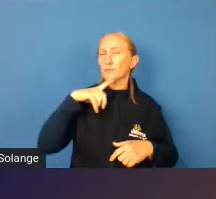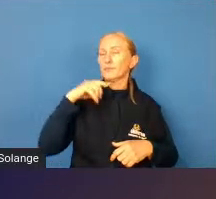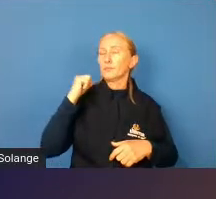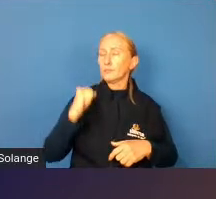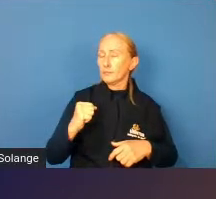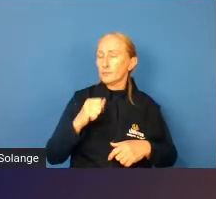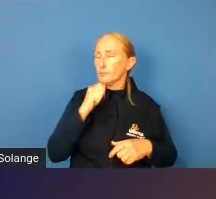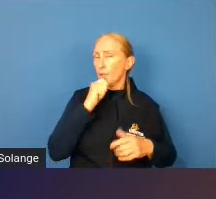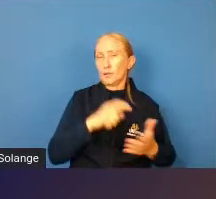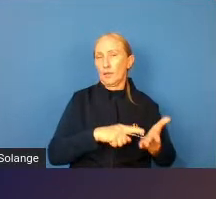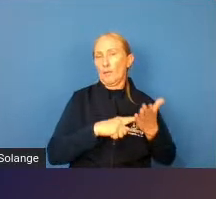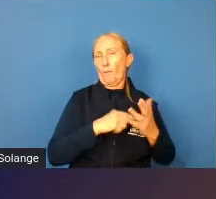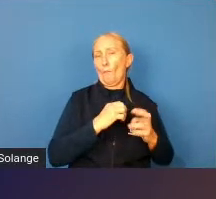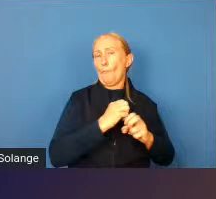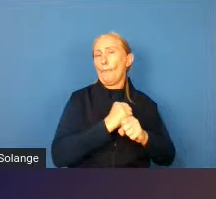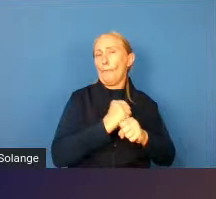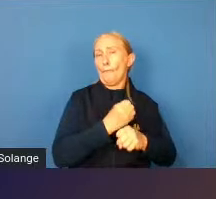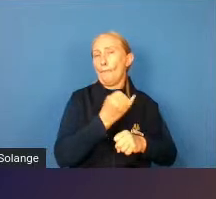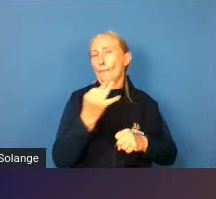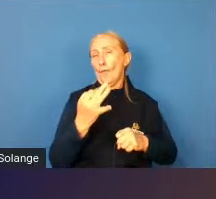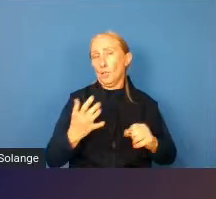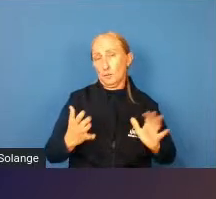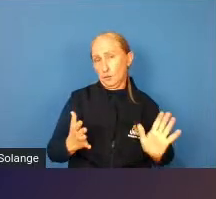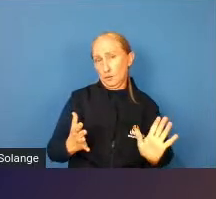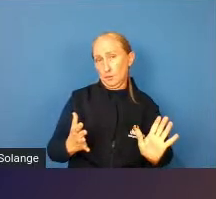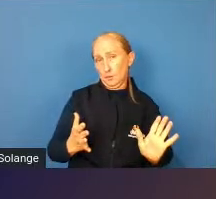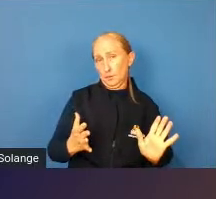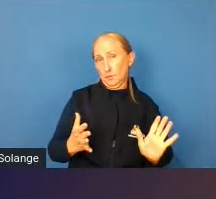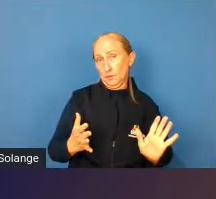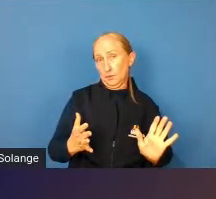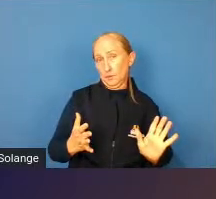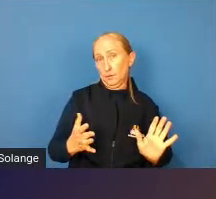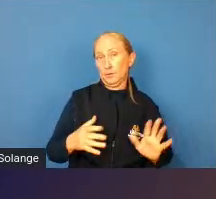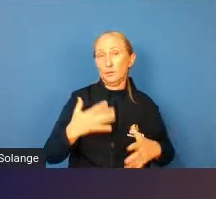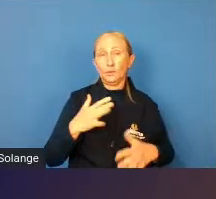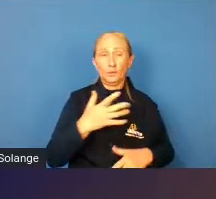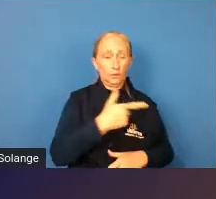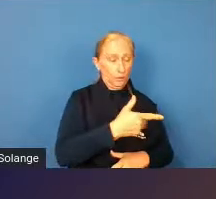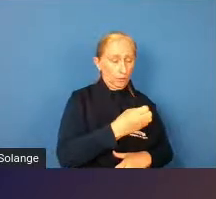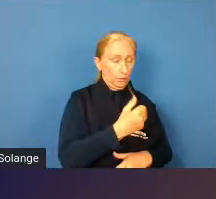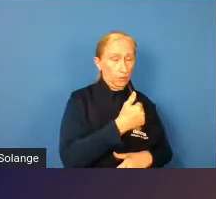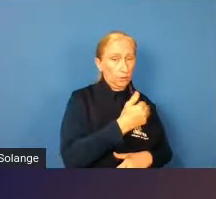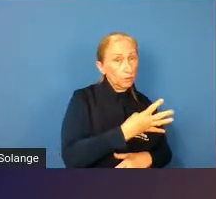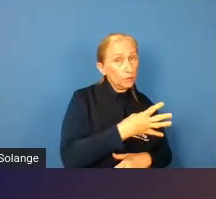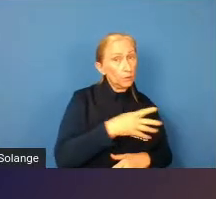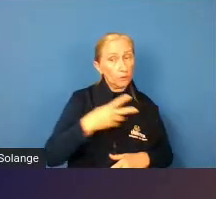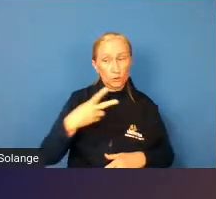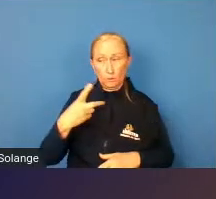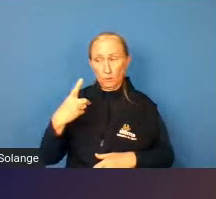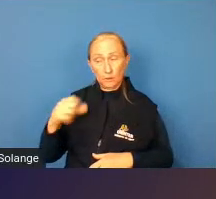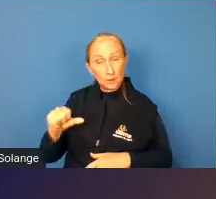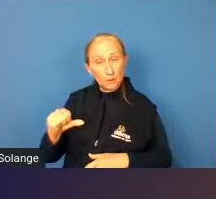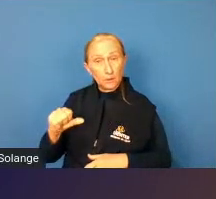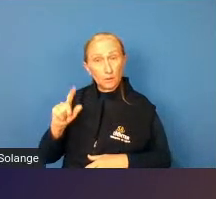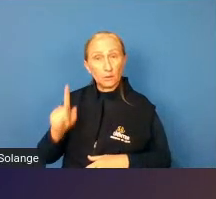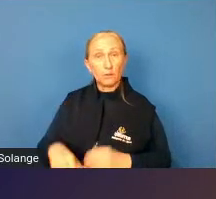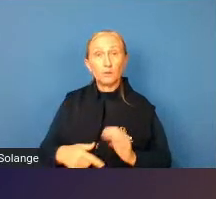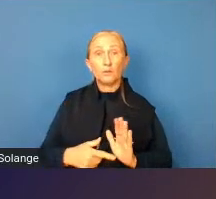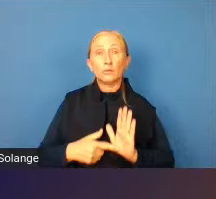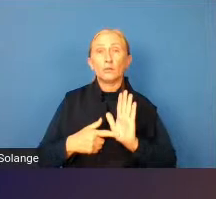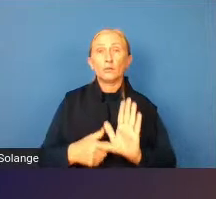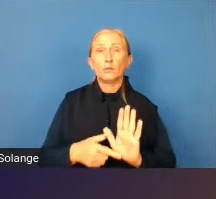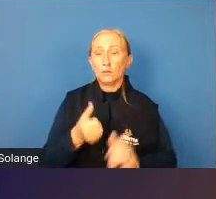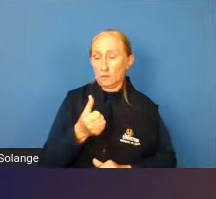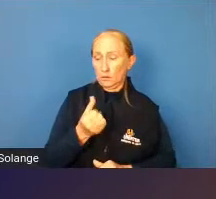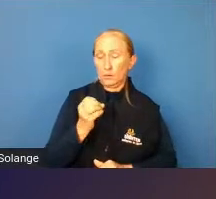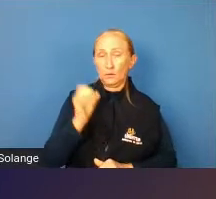pela violência de gênero. E entre 2014 e 2019, no relatório aponta também que 60